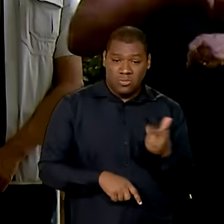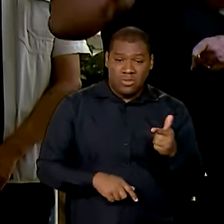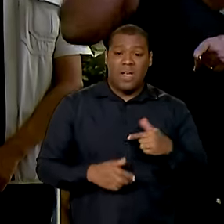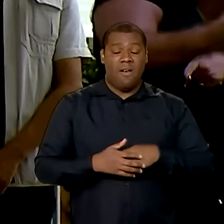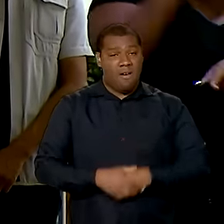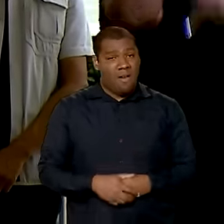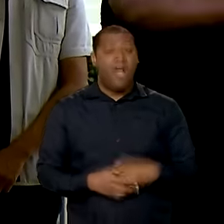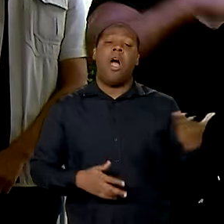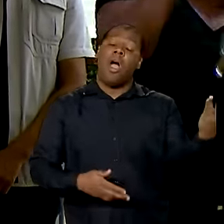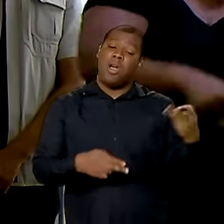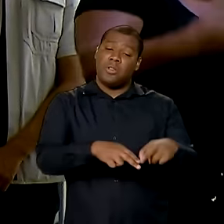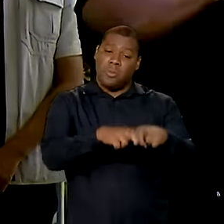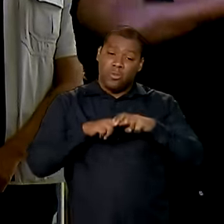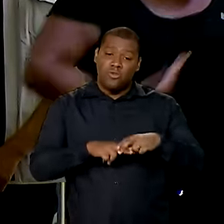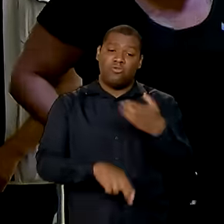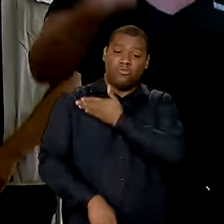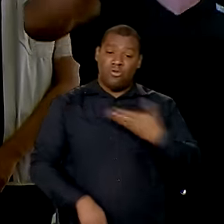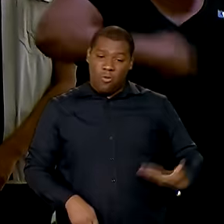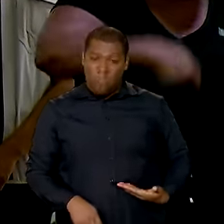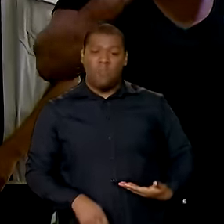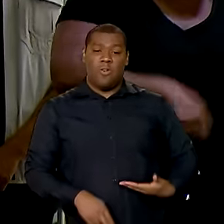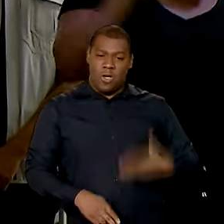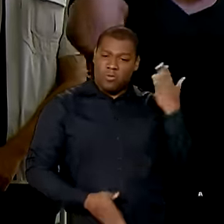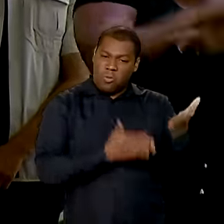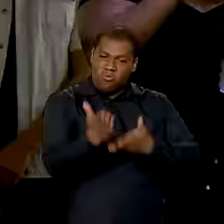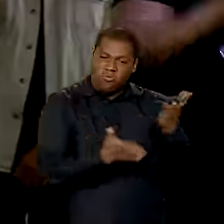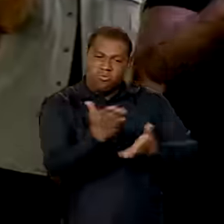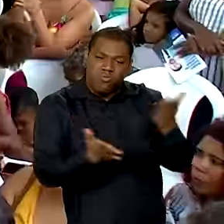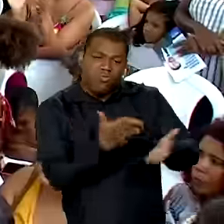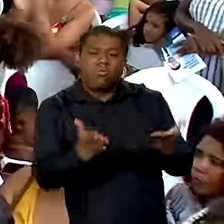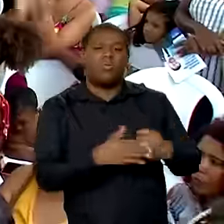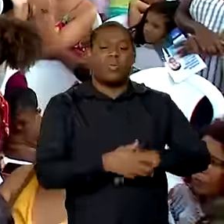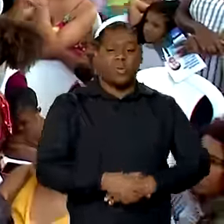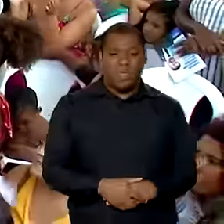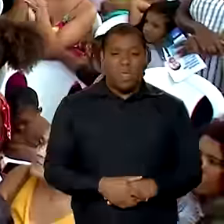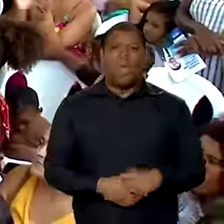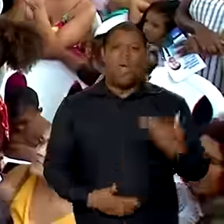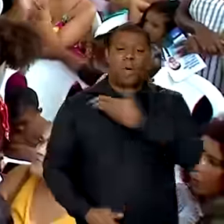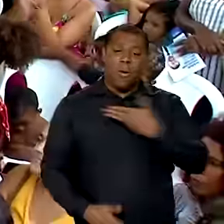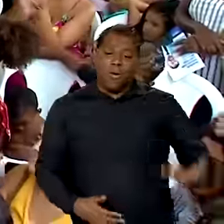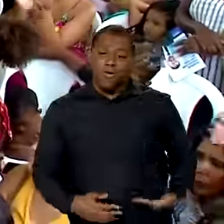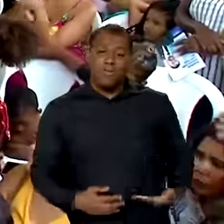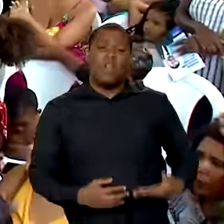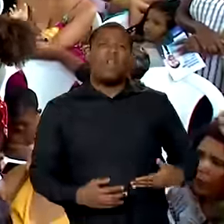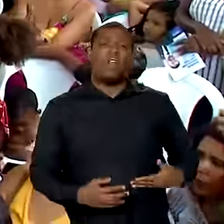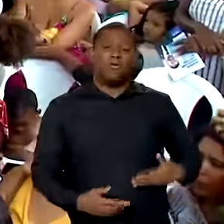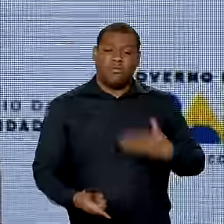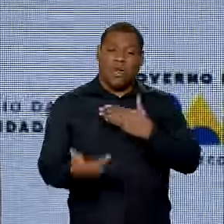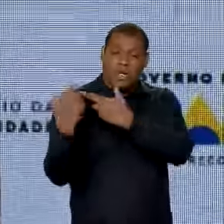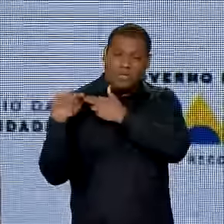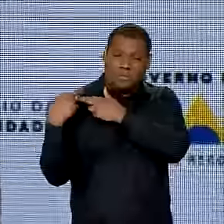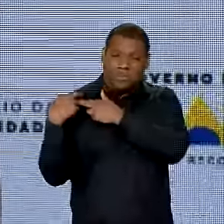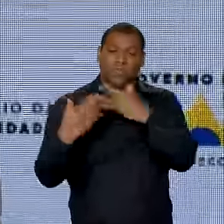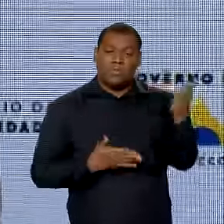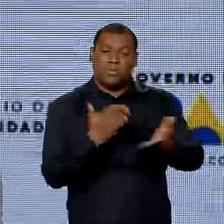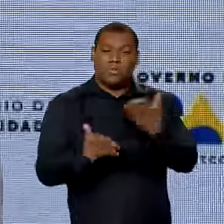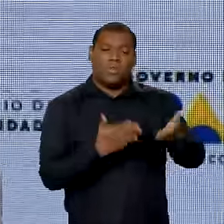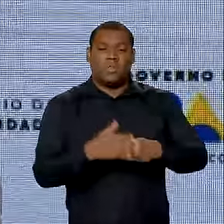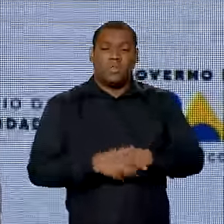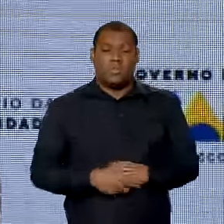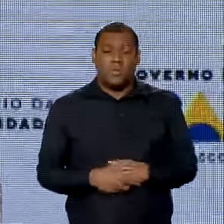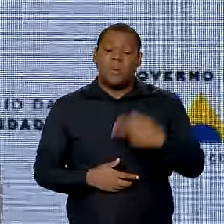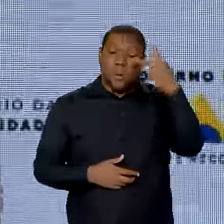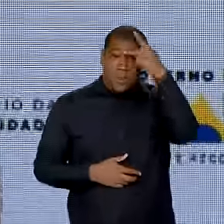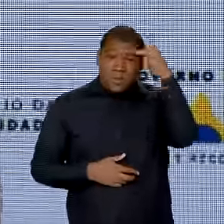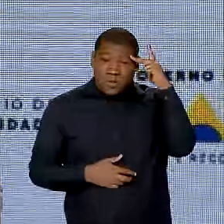gente que o governo tem que tratar. É dessa gente que o governo tem que cuidar. Se as pessoas moram